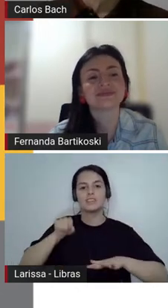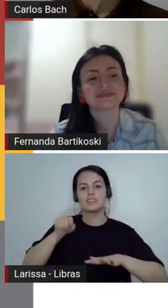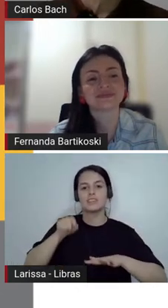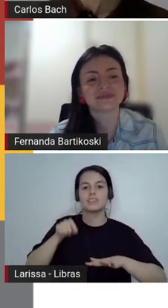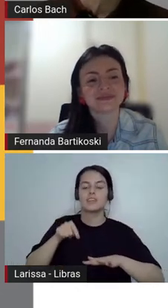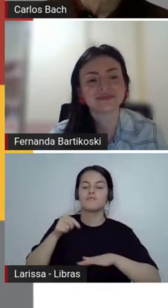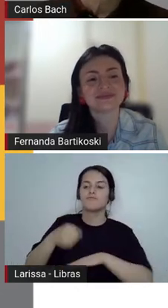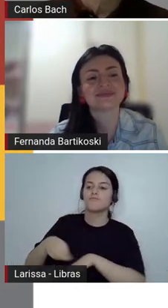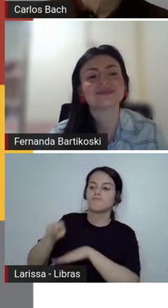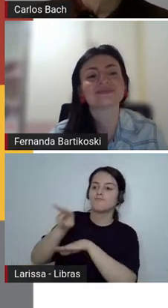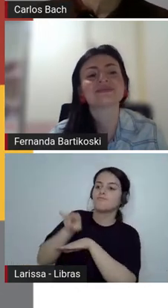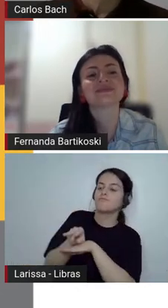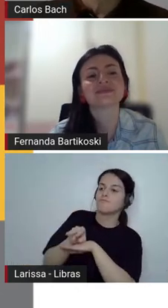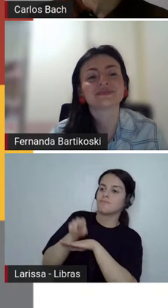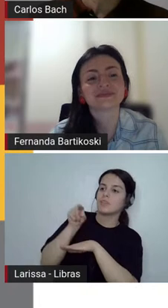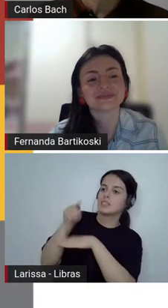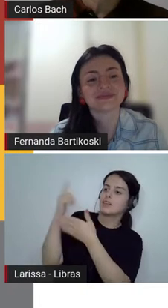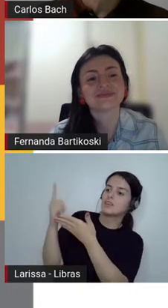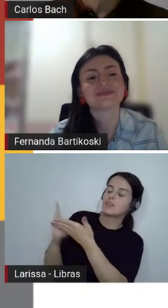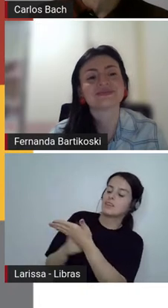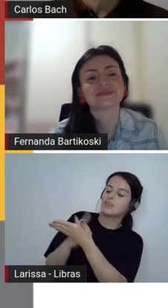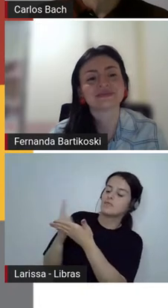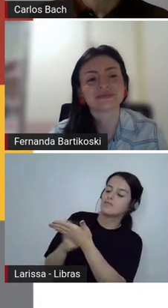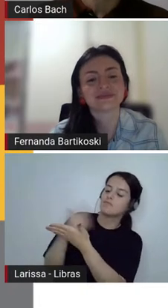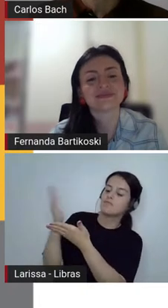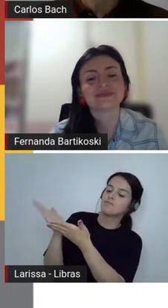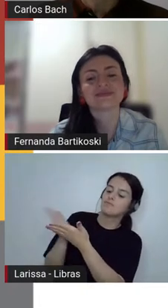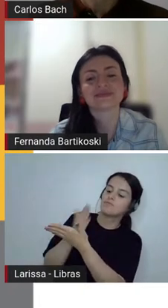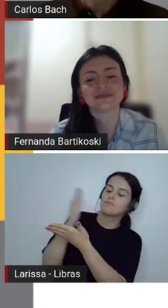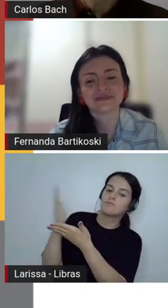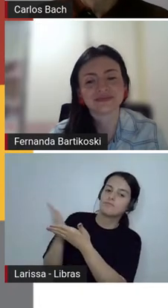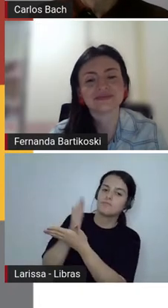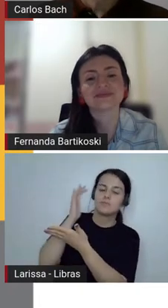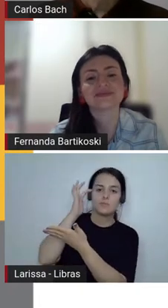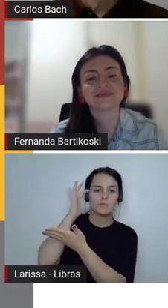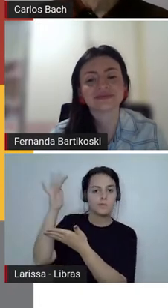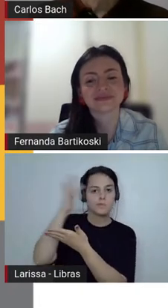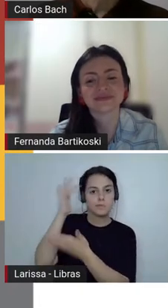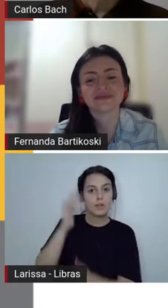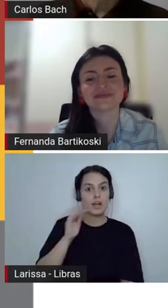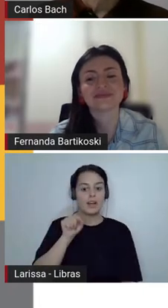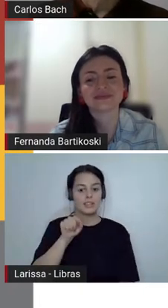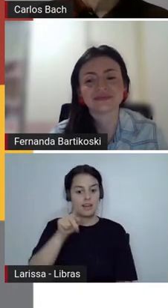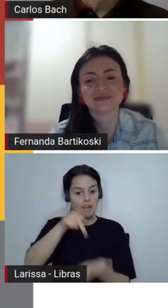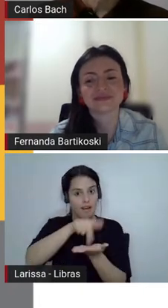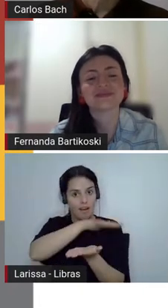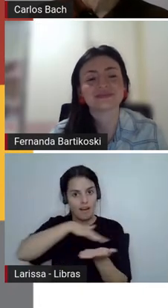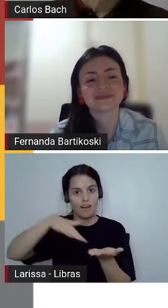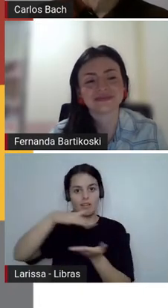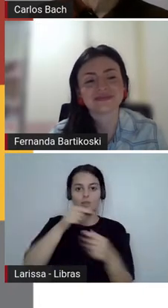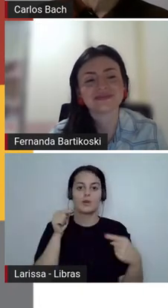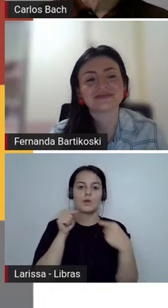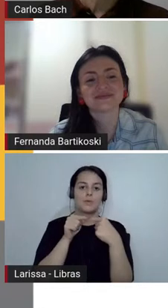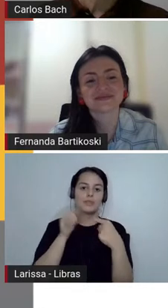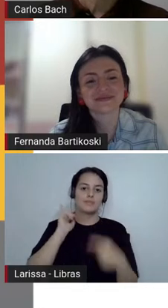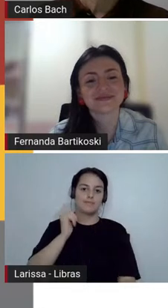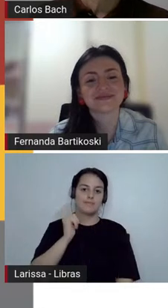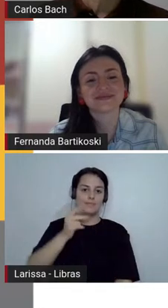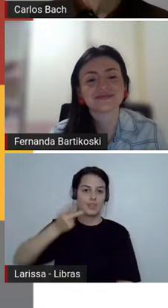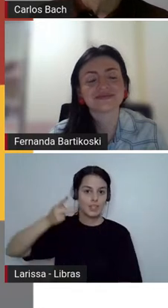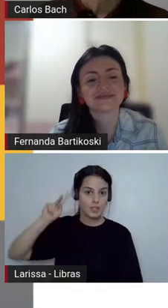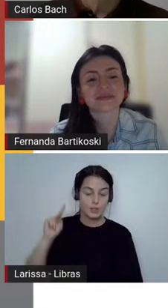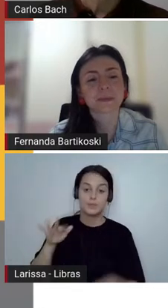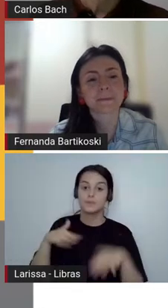problemas a partir da realidade trazida dentro de uma história. Então, isso é muito importante, a gente